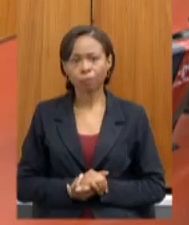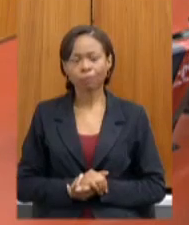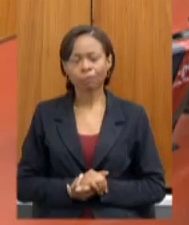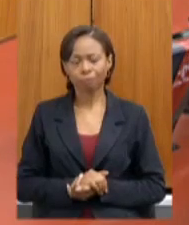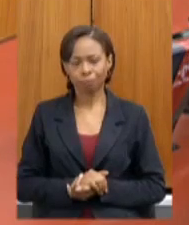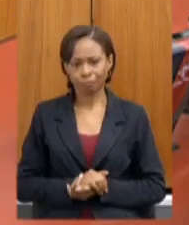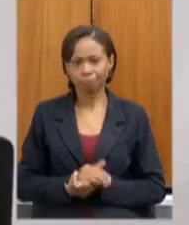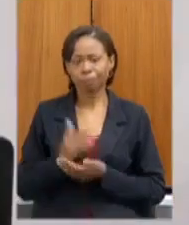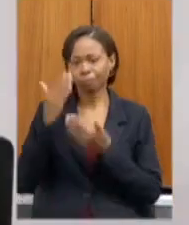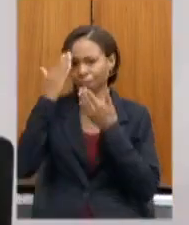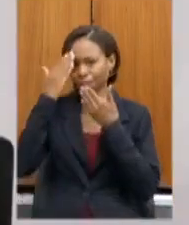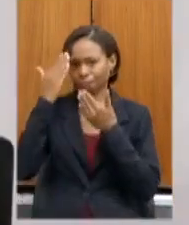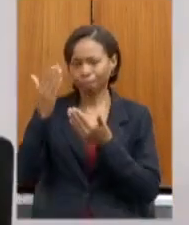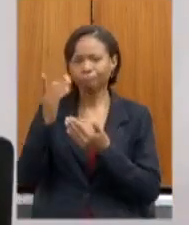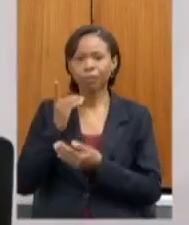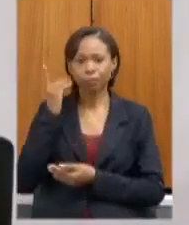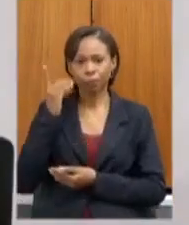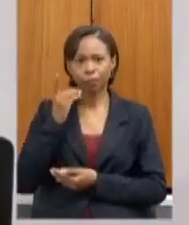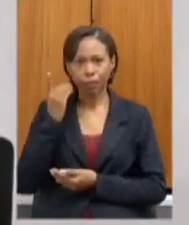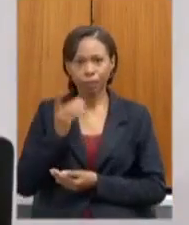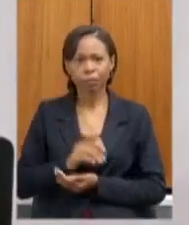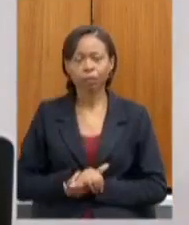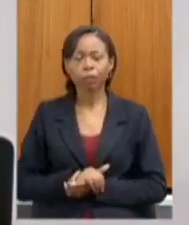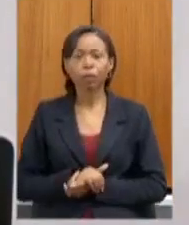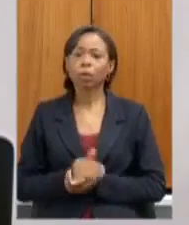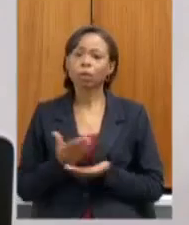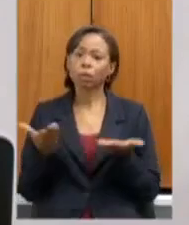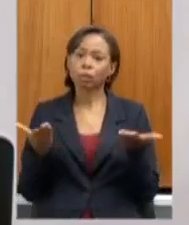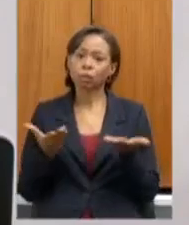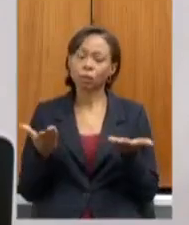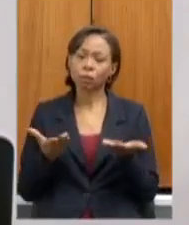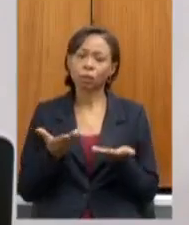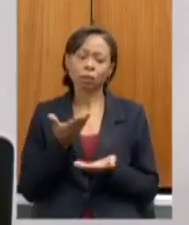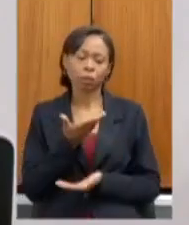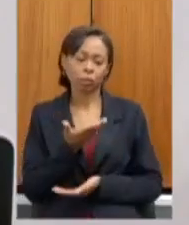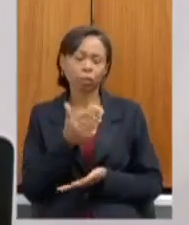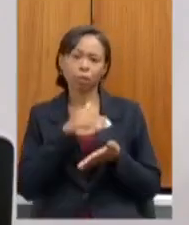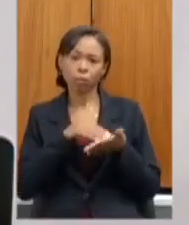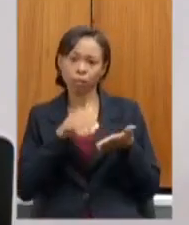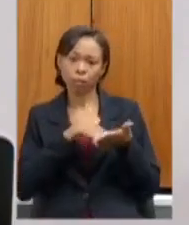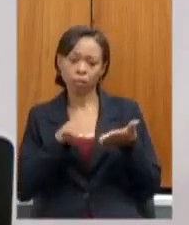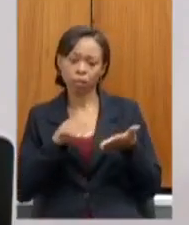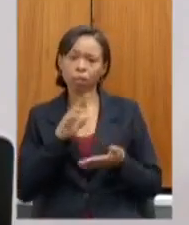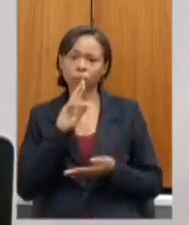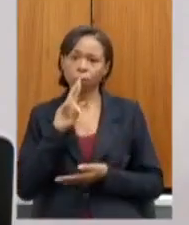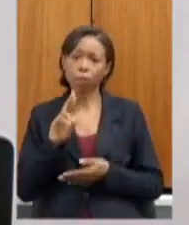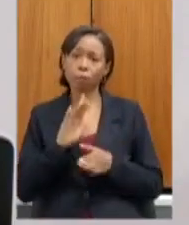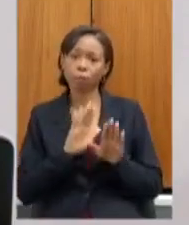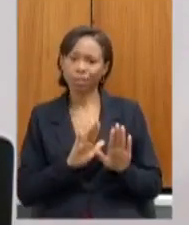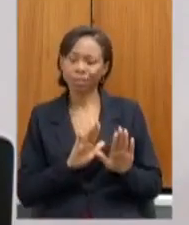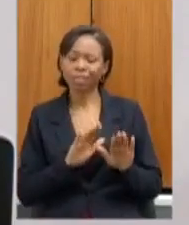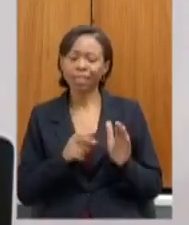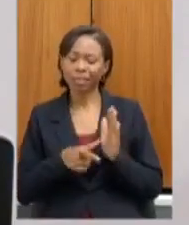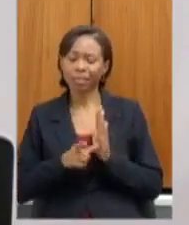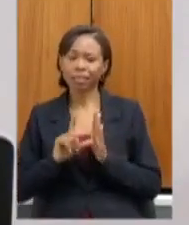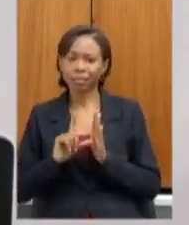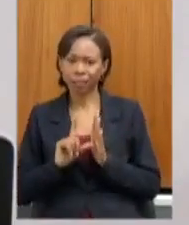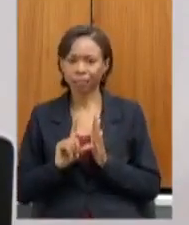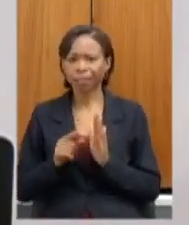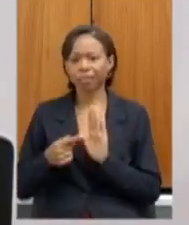obrigada deputado passo as considerações da secretária mas antes me permita secretária